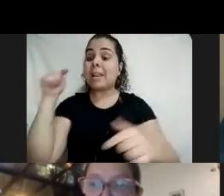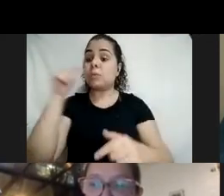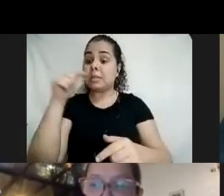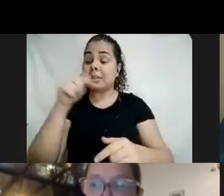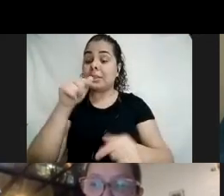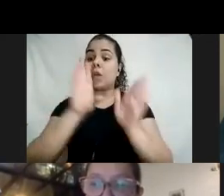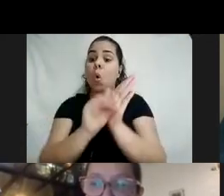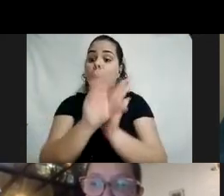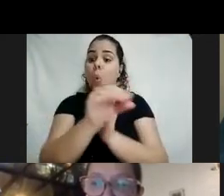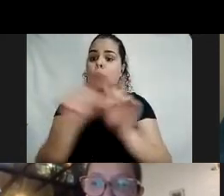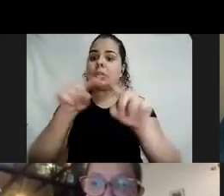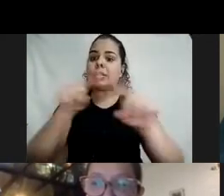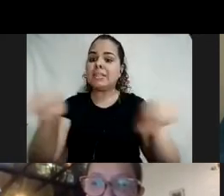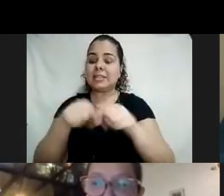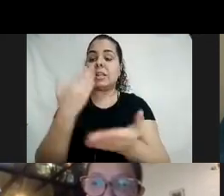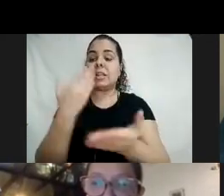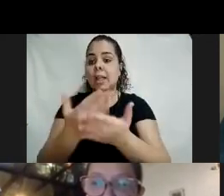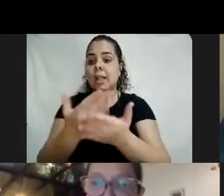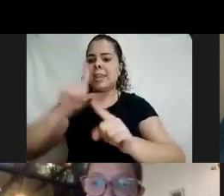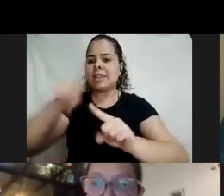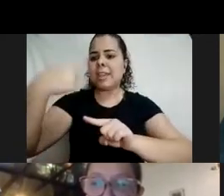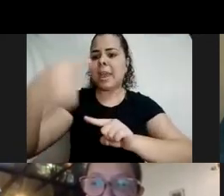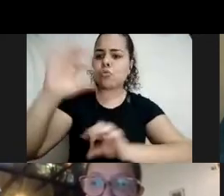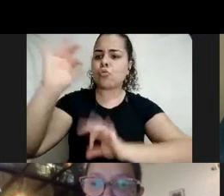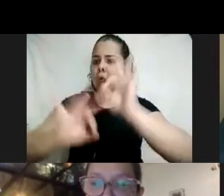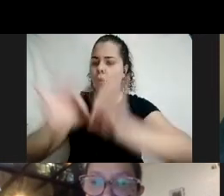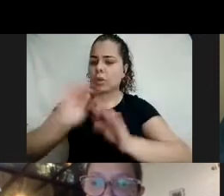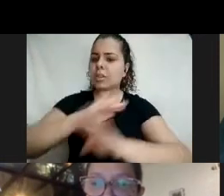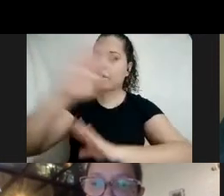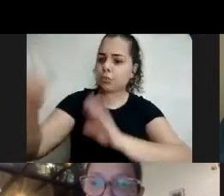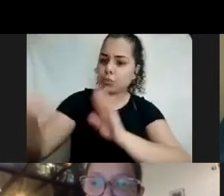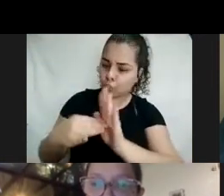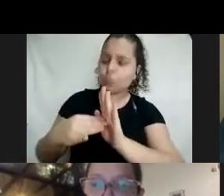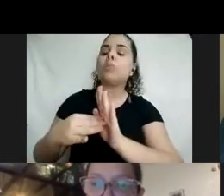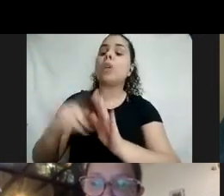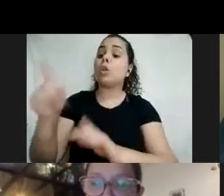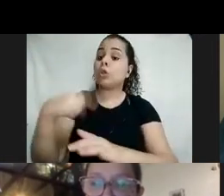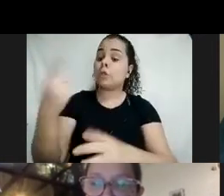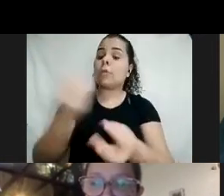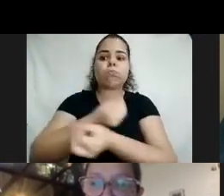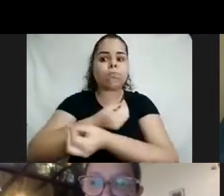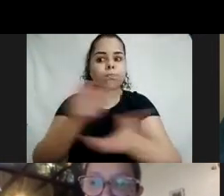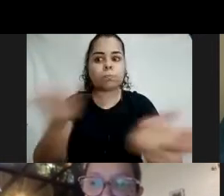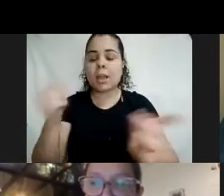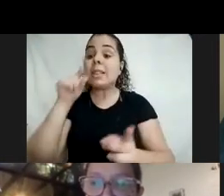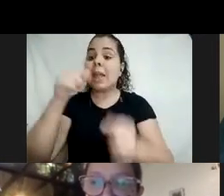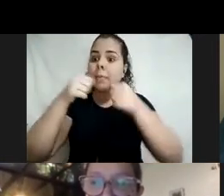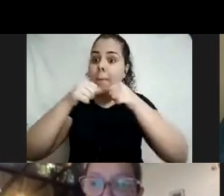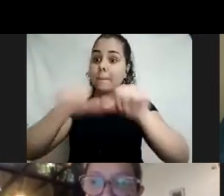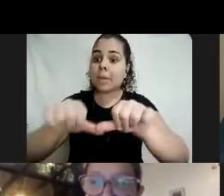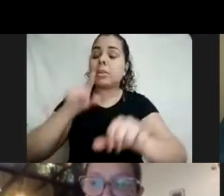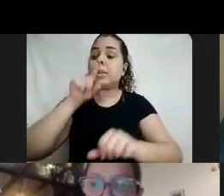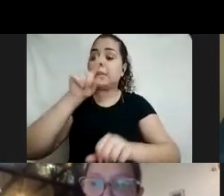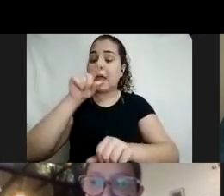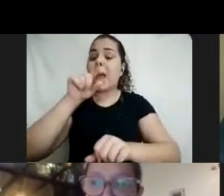depois que a gente organizar tudo, editar todos os vídeos das aulas, dos encontros, a gente vai deixar disponível permanentemente no site do